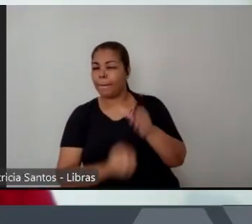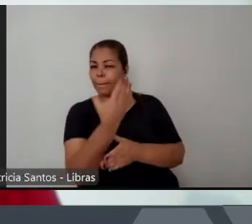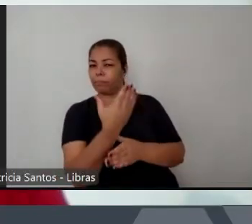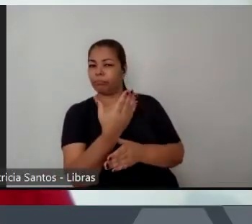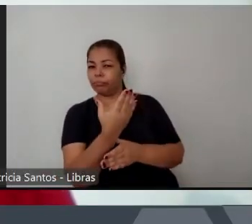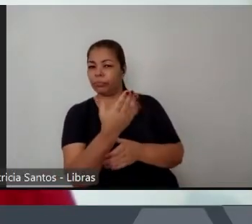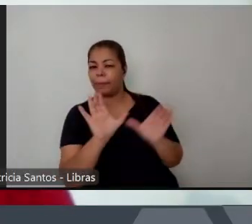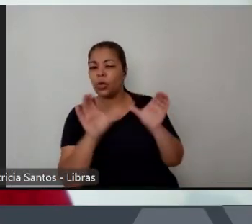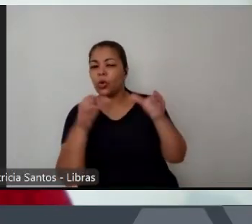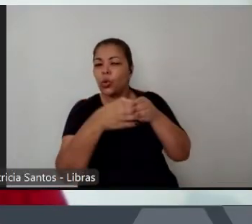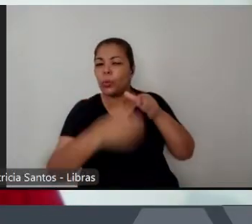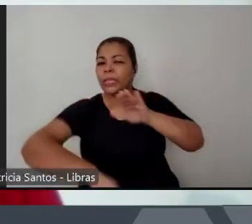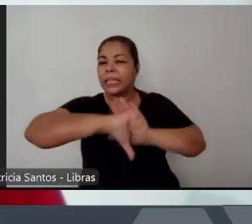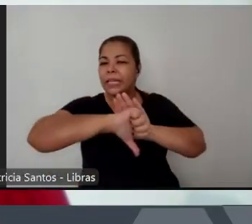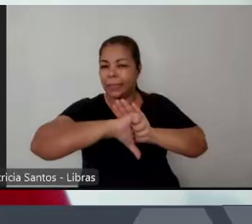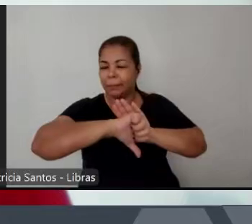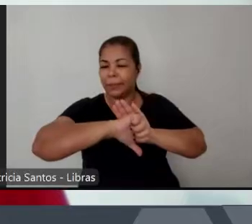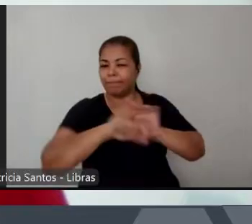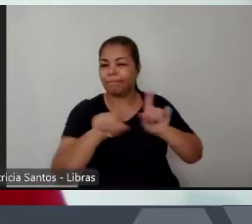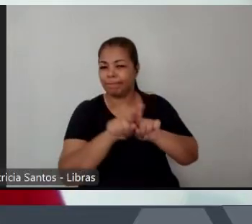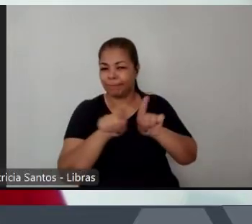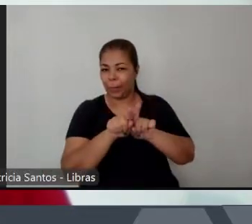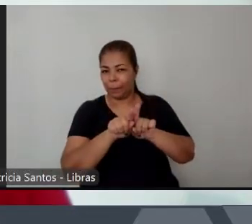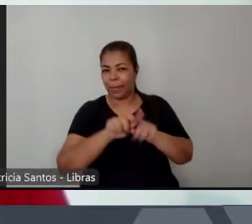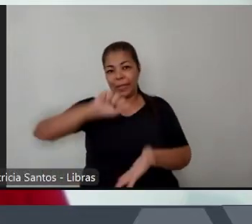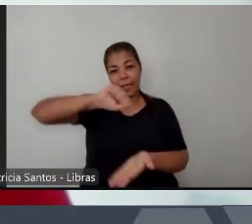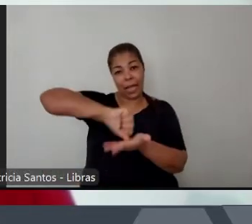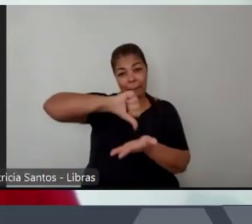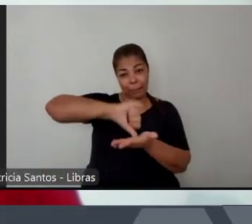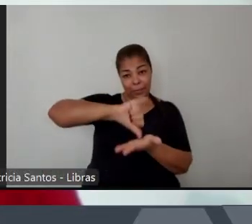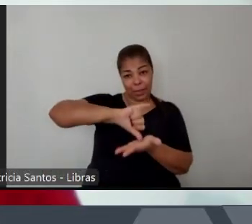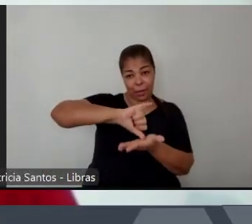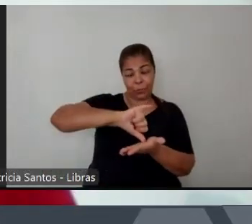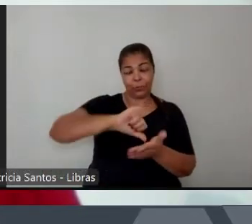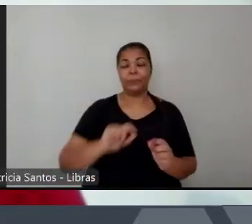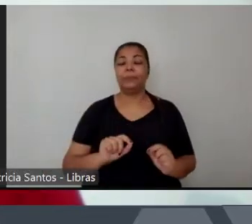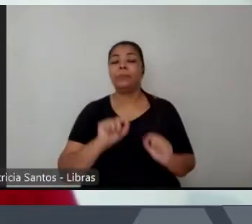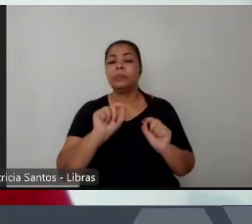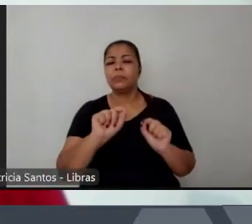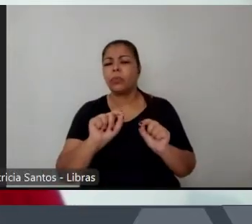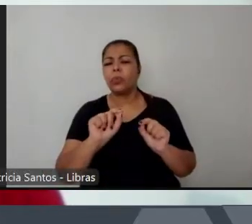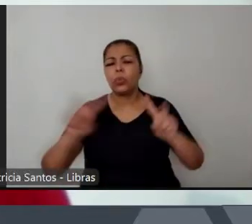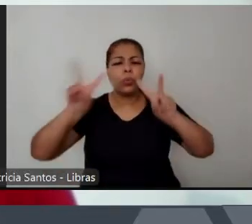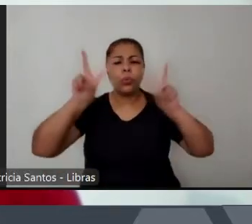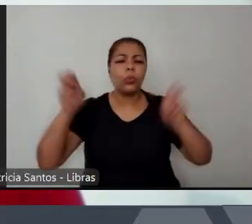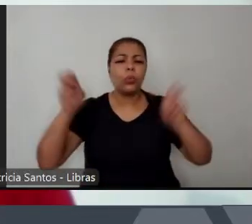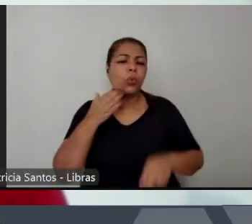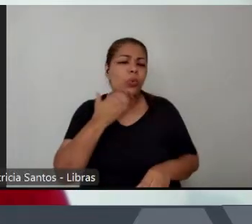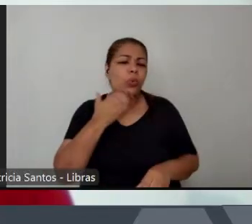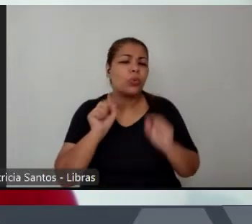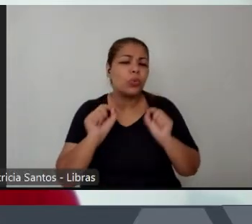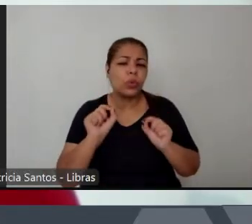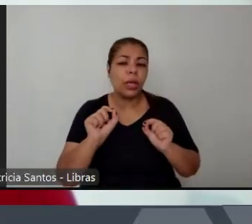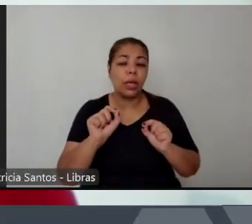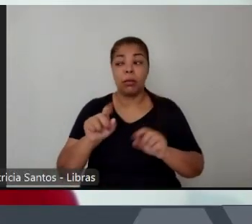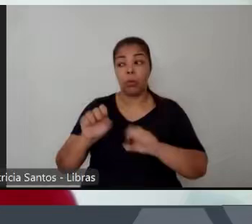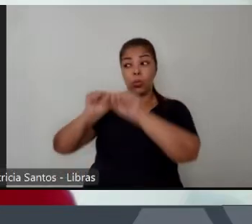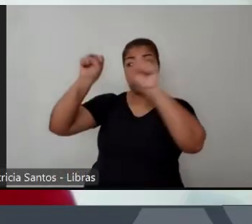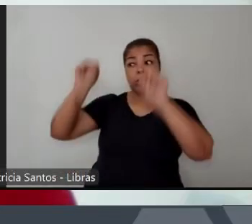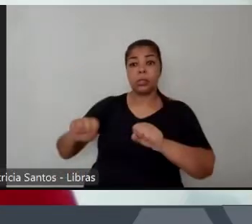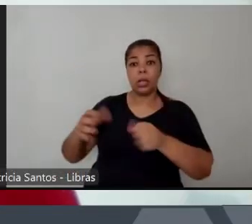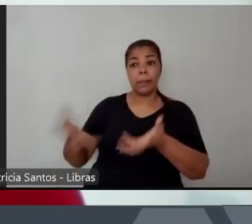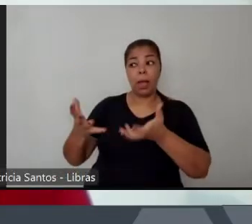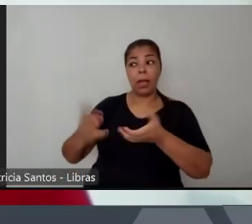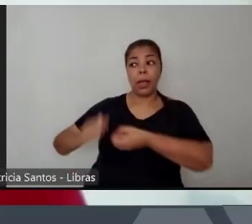com esse discurso de que olha pessoal o sistema quer nos exterminar o sistema quer nos matar mataram 111